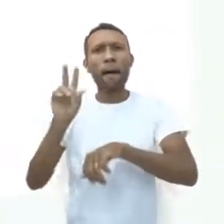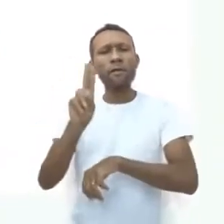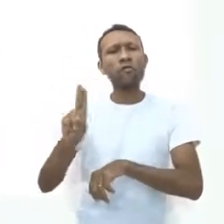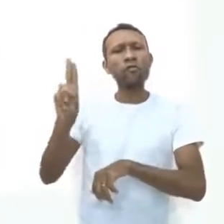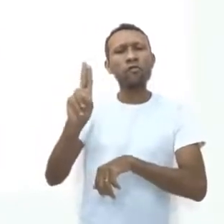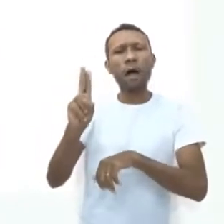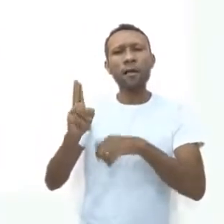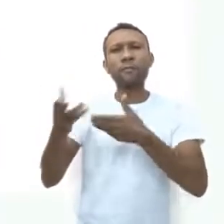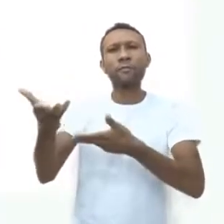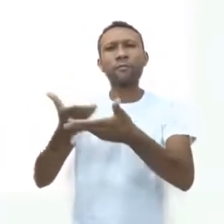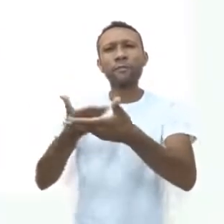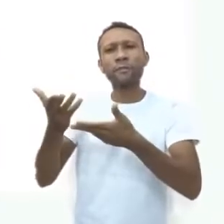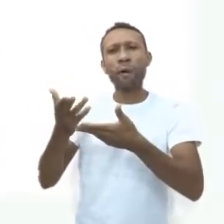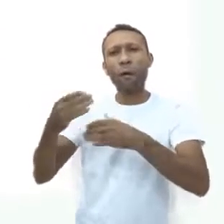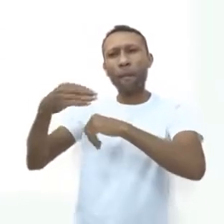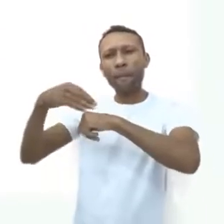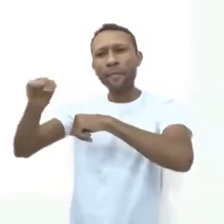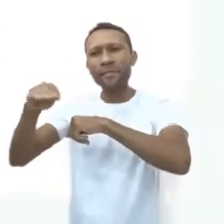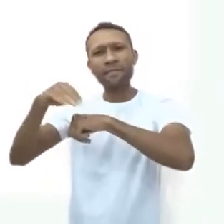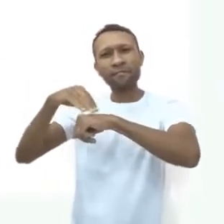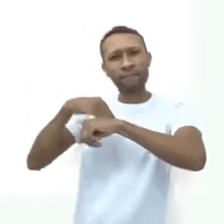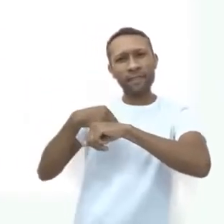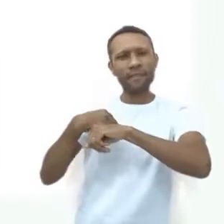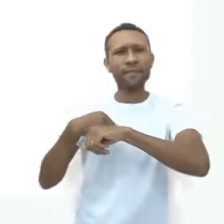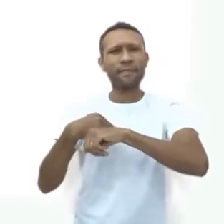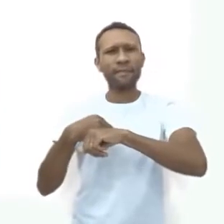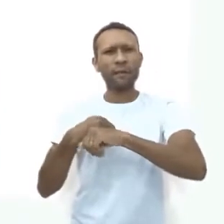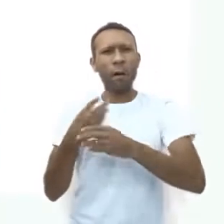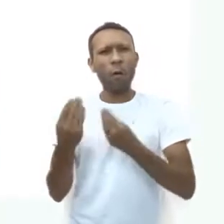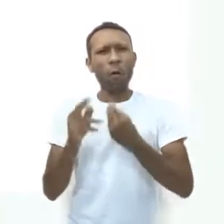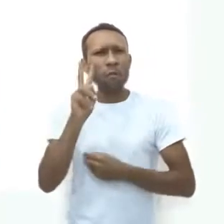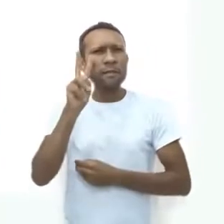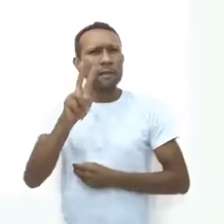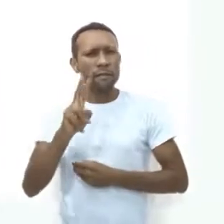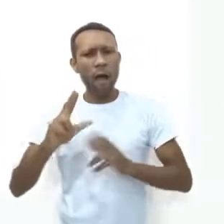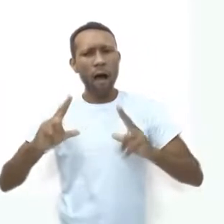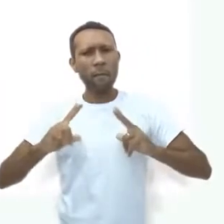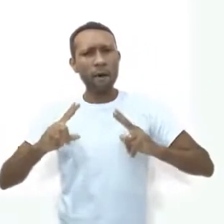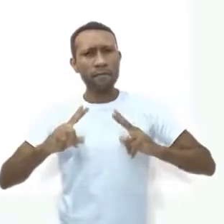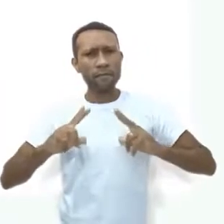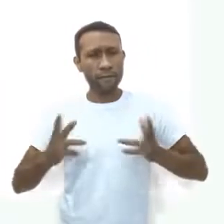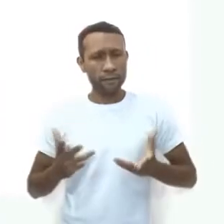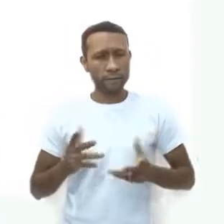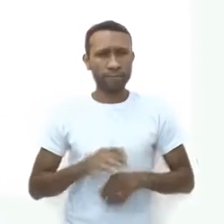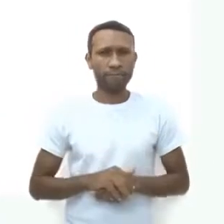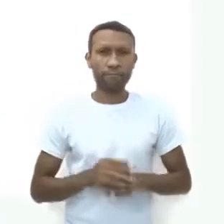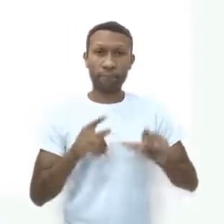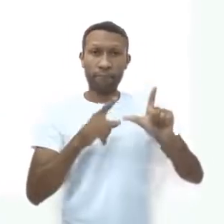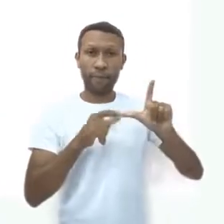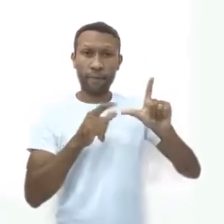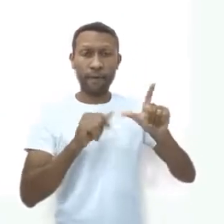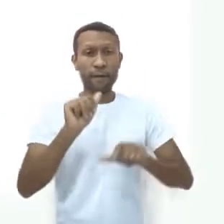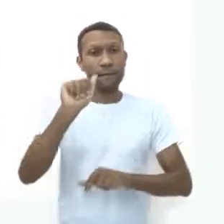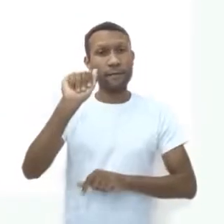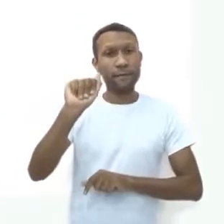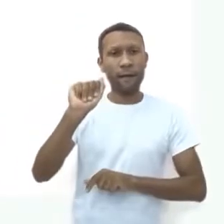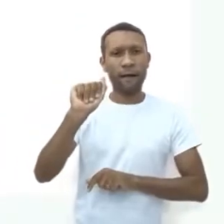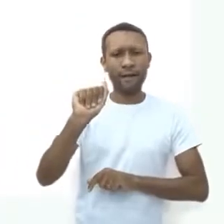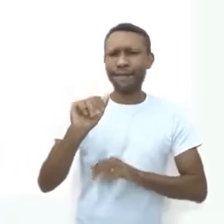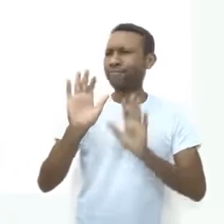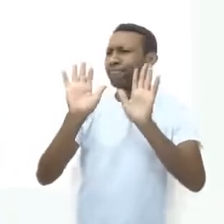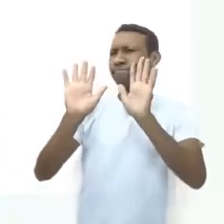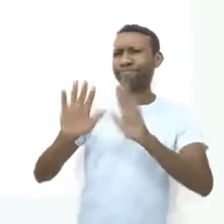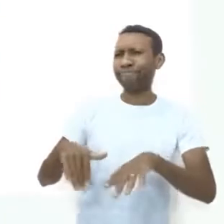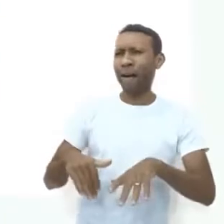a troca de mensagens. Como você configura a privacidade nela? Letra A. Não tem por que configurar a